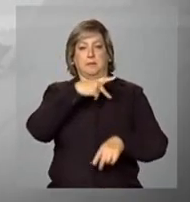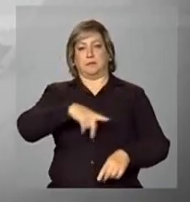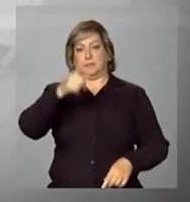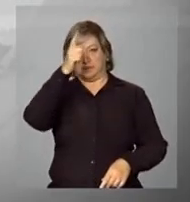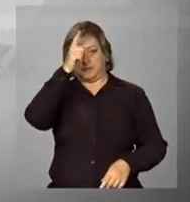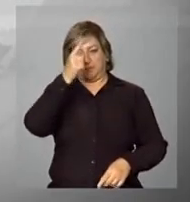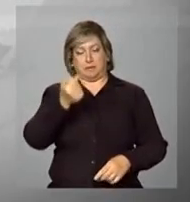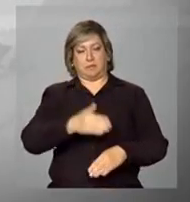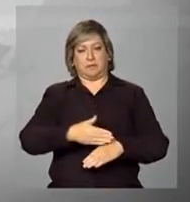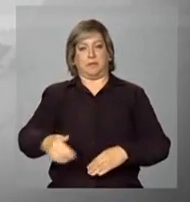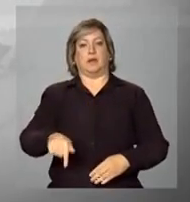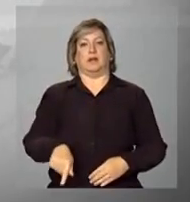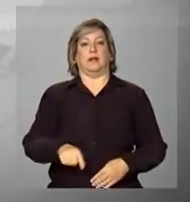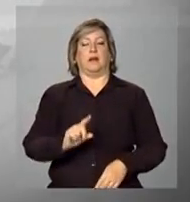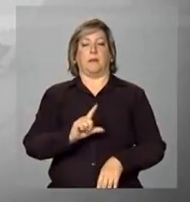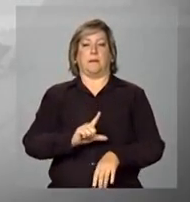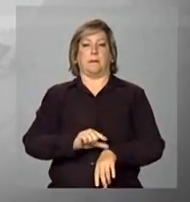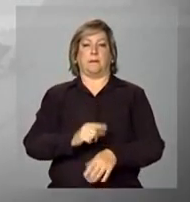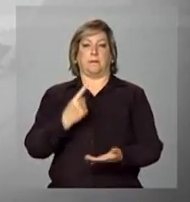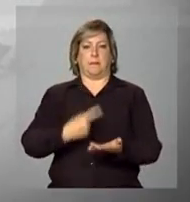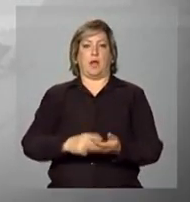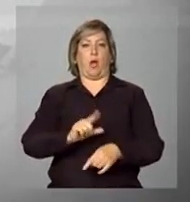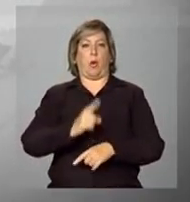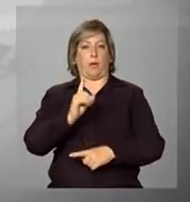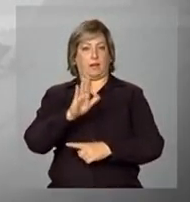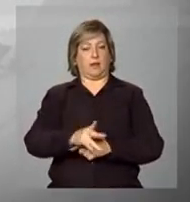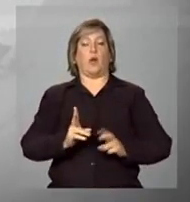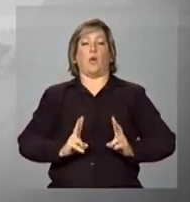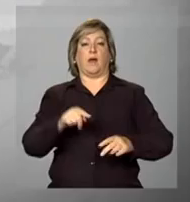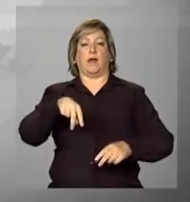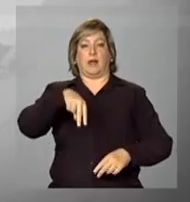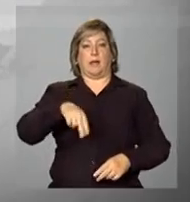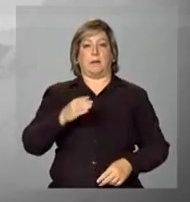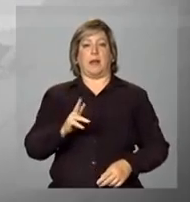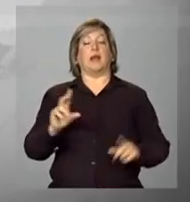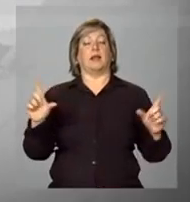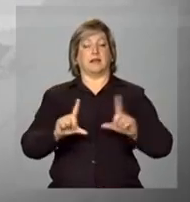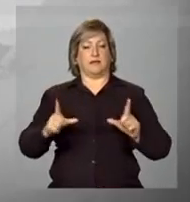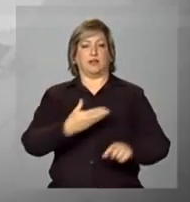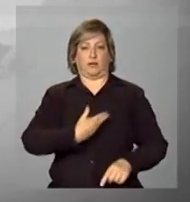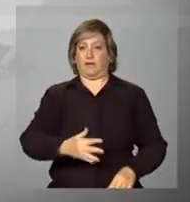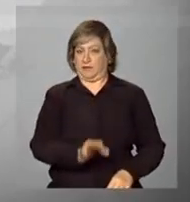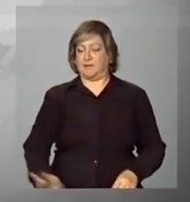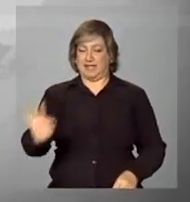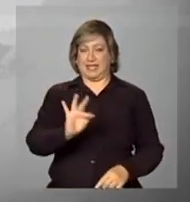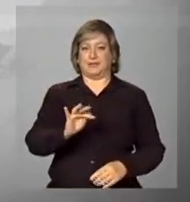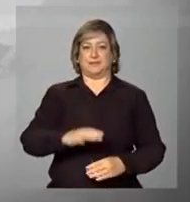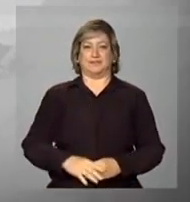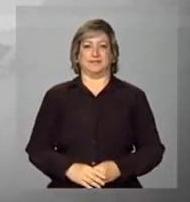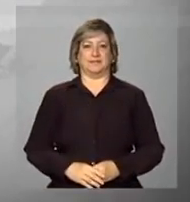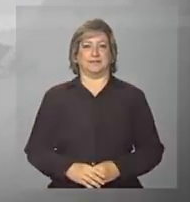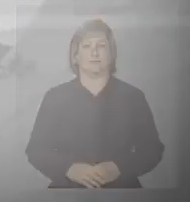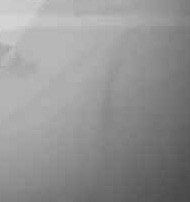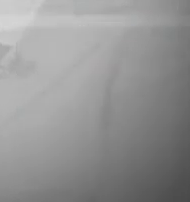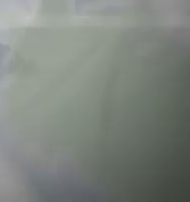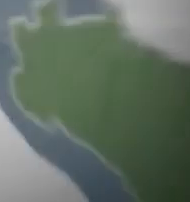da Alemanha, que está marcada para uma hora da tarde. Continue com a gente na NBR, a TV do Governo Federal.